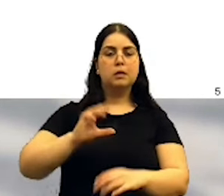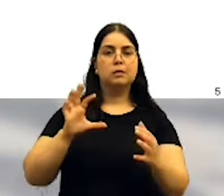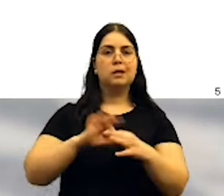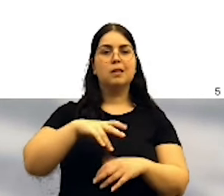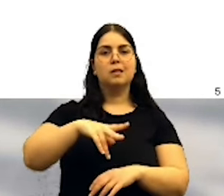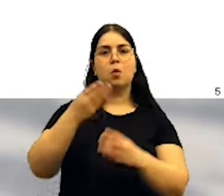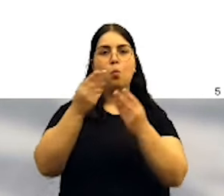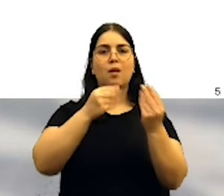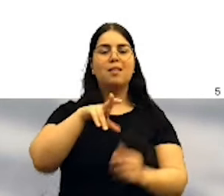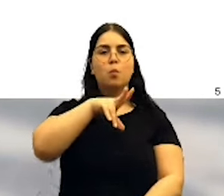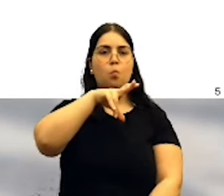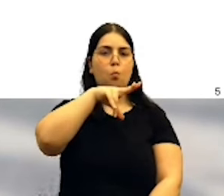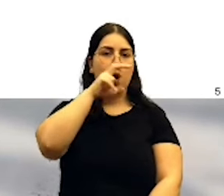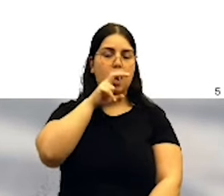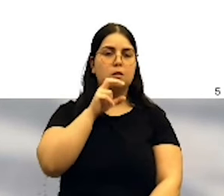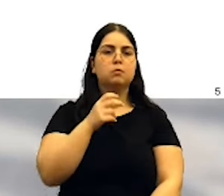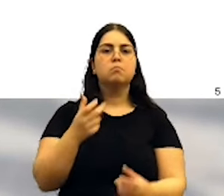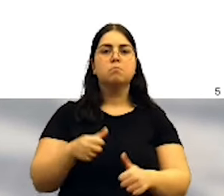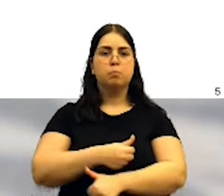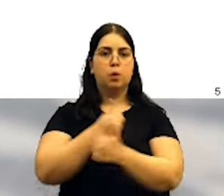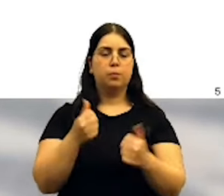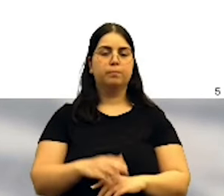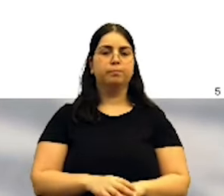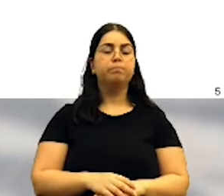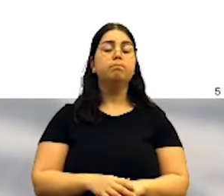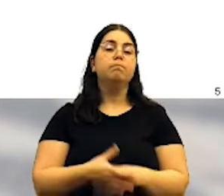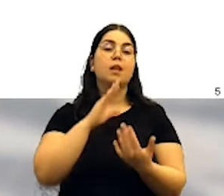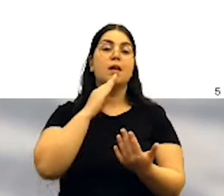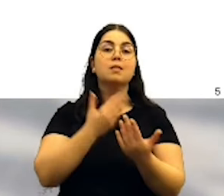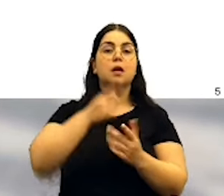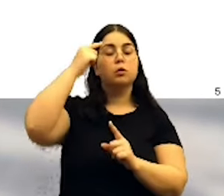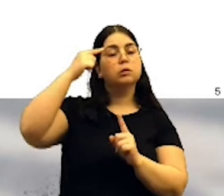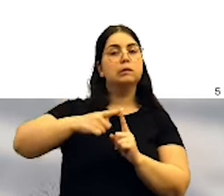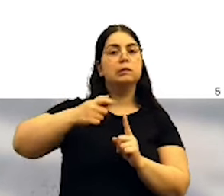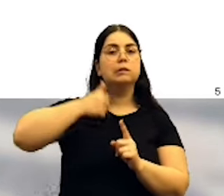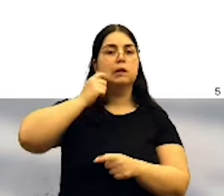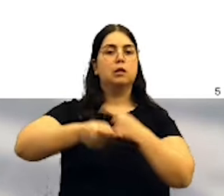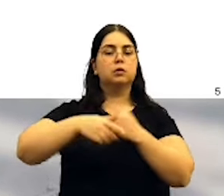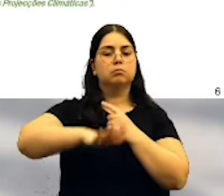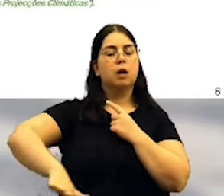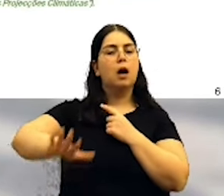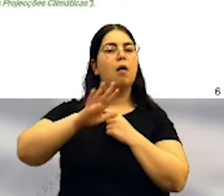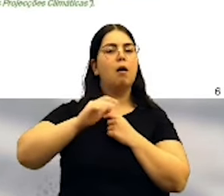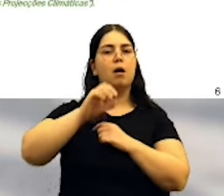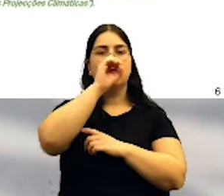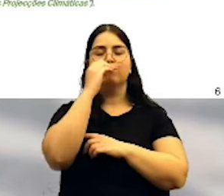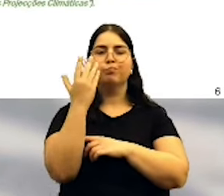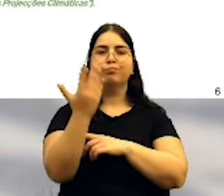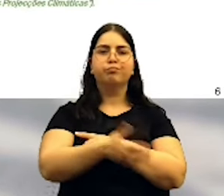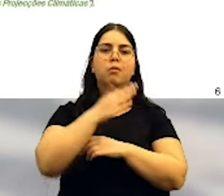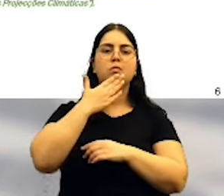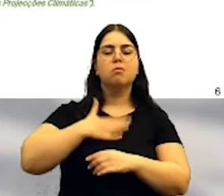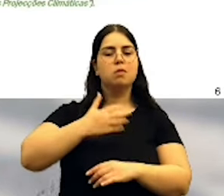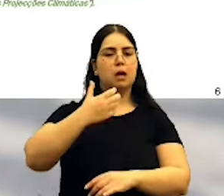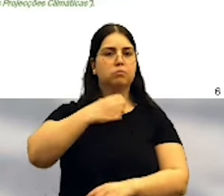isto também se insere, é uma proposta que também ajuda a concretizar o objetivo de ter refúgios climáticos na cidade. Do ponto de vista